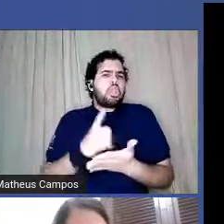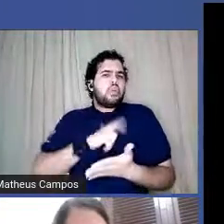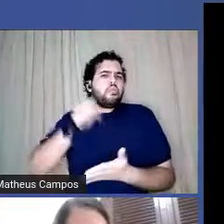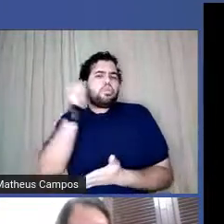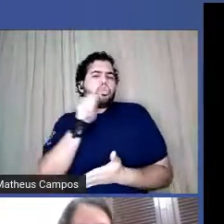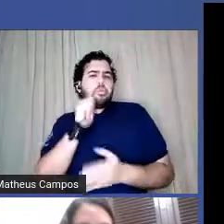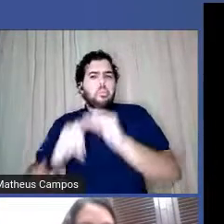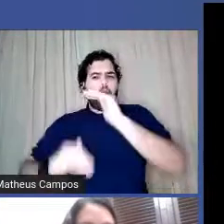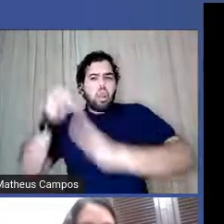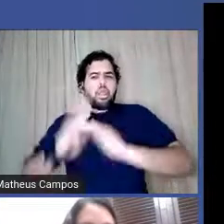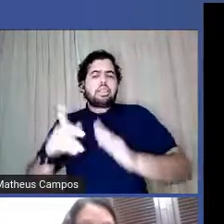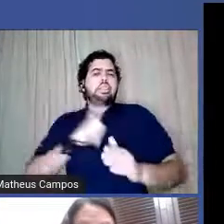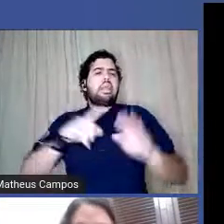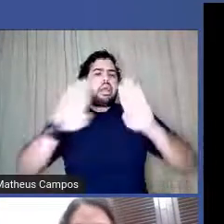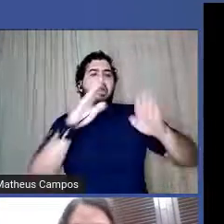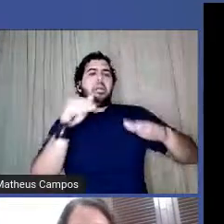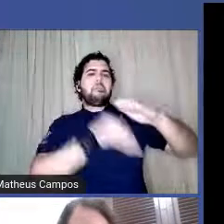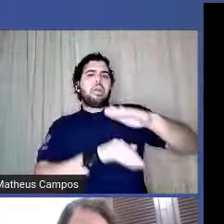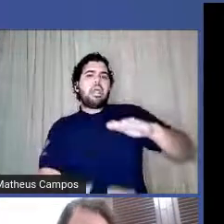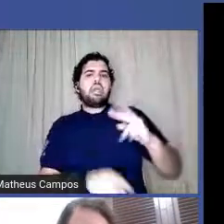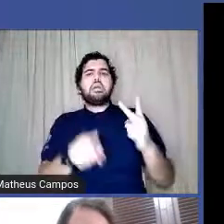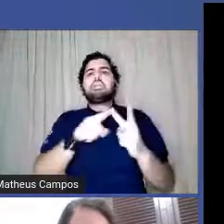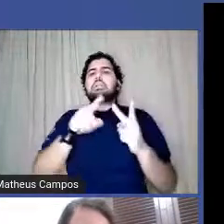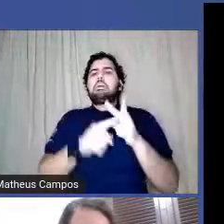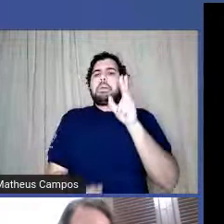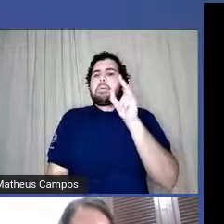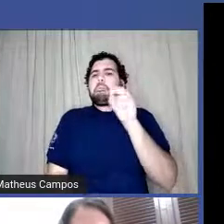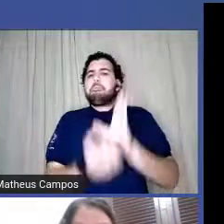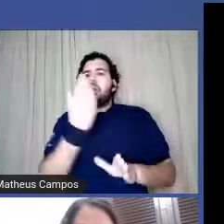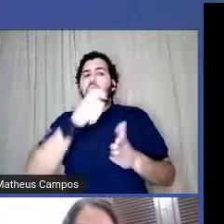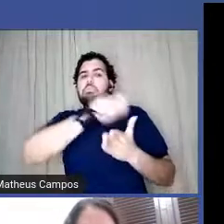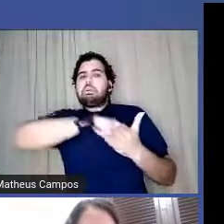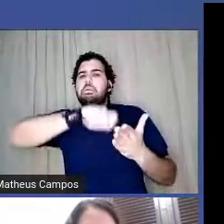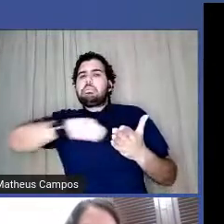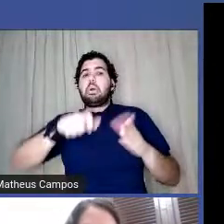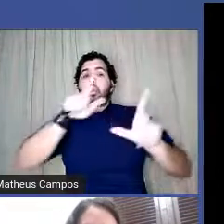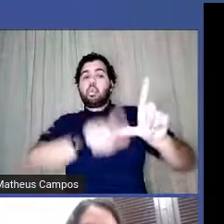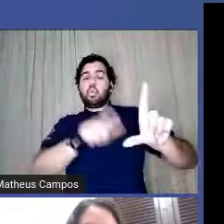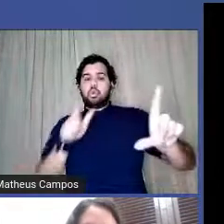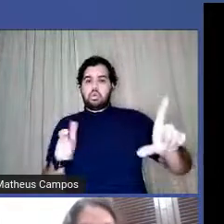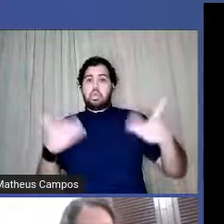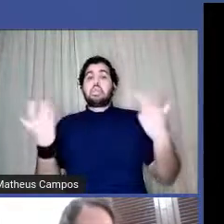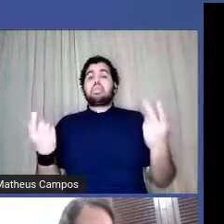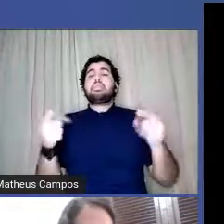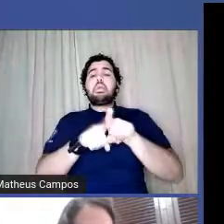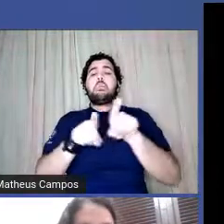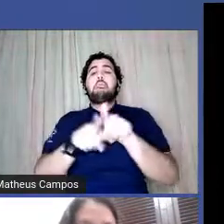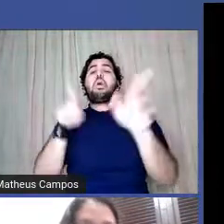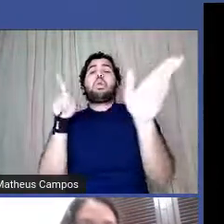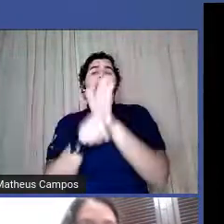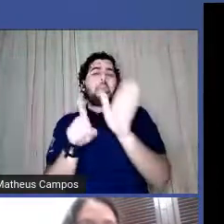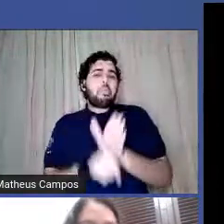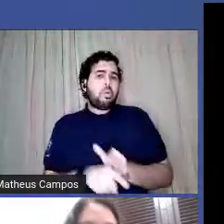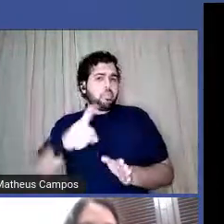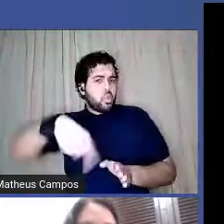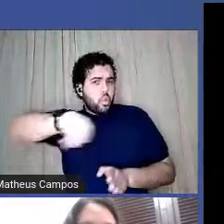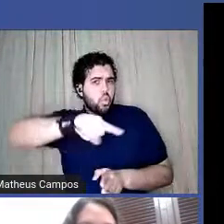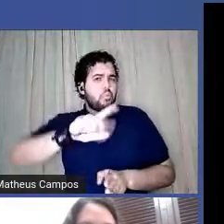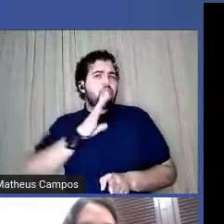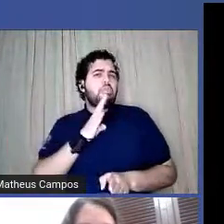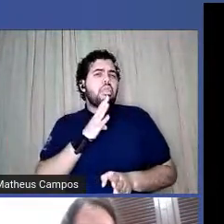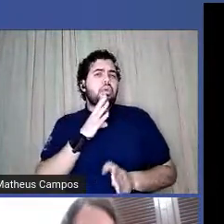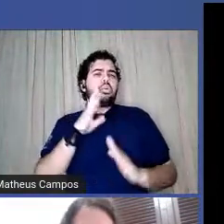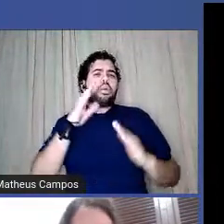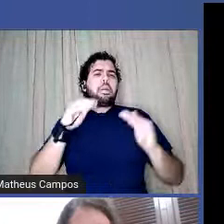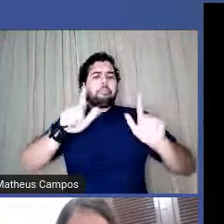estante e quantos são de autoras independentes? E lanço mais. Vocês conhecem alguma iniciativa